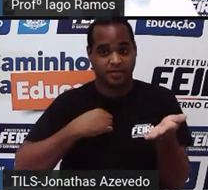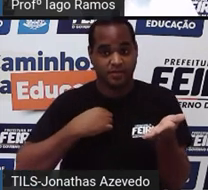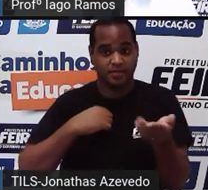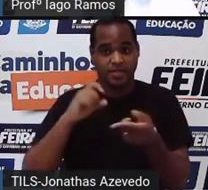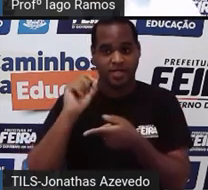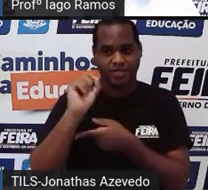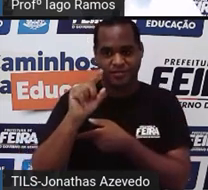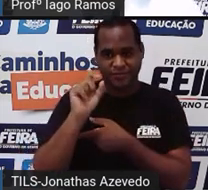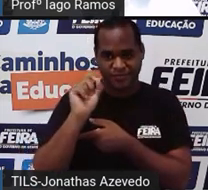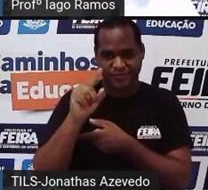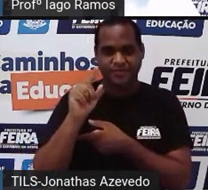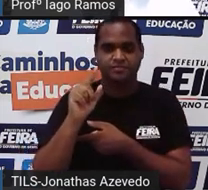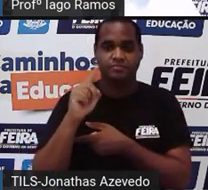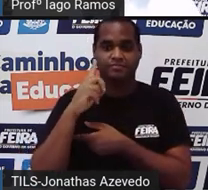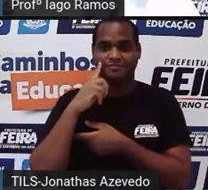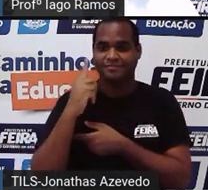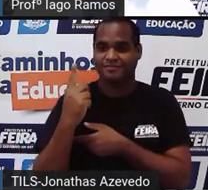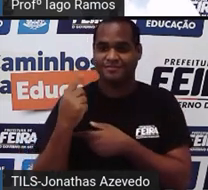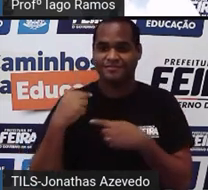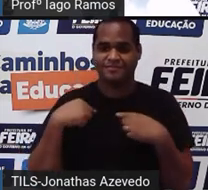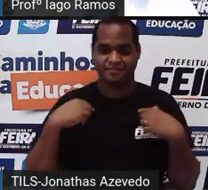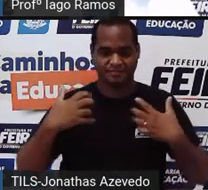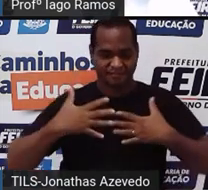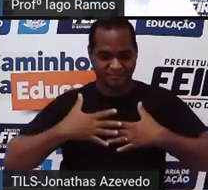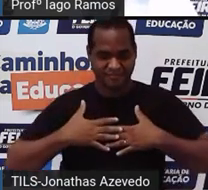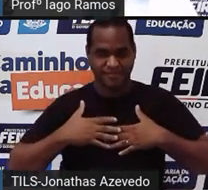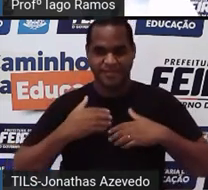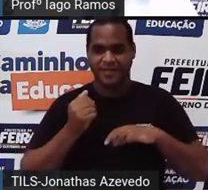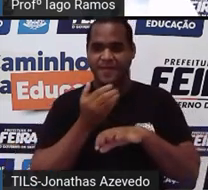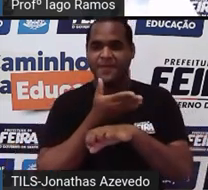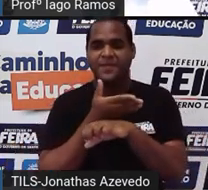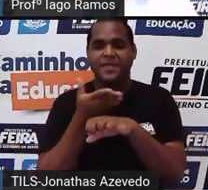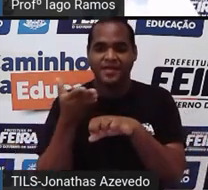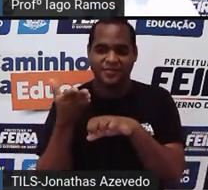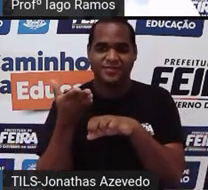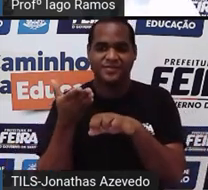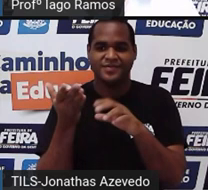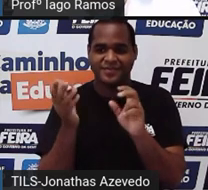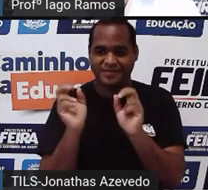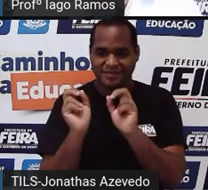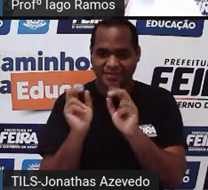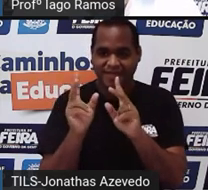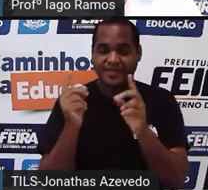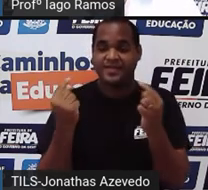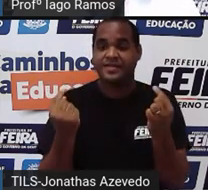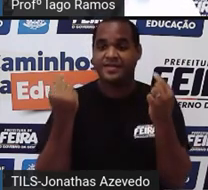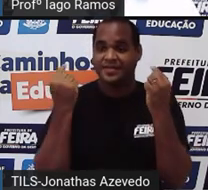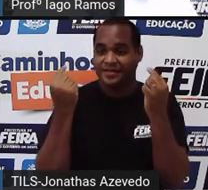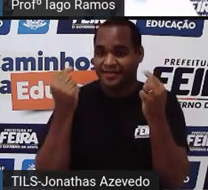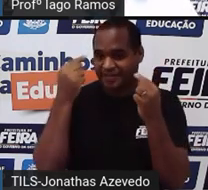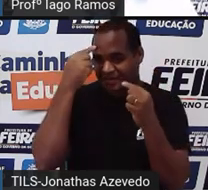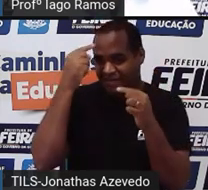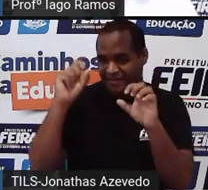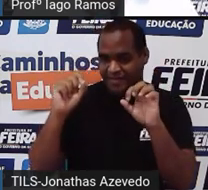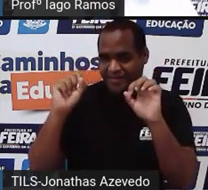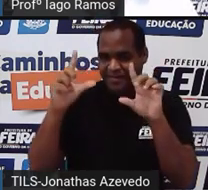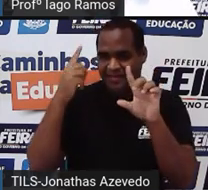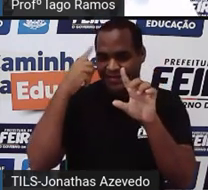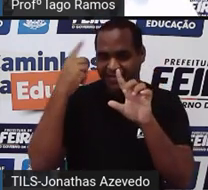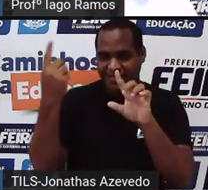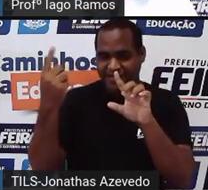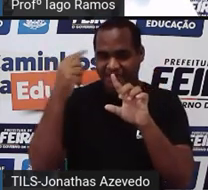azul claro, por cima eu tenho um jaleco branco, atrás de mim fica o cartaz da